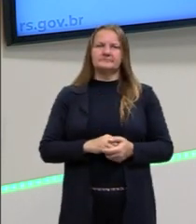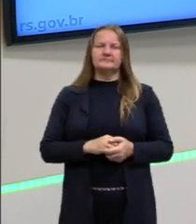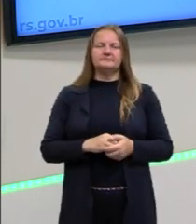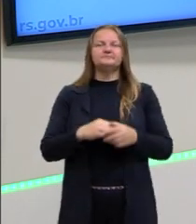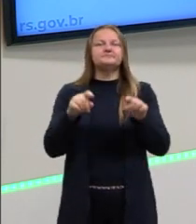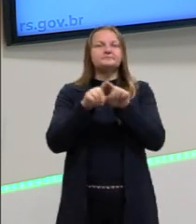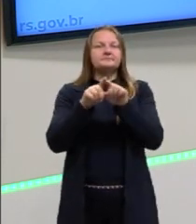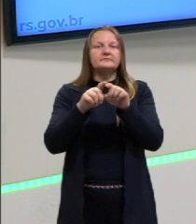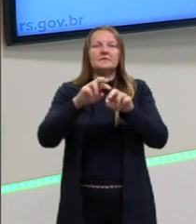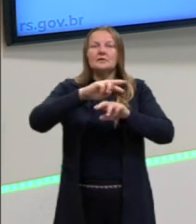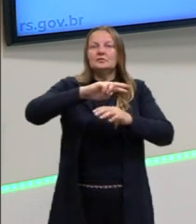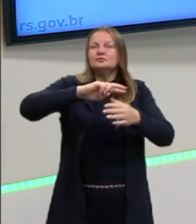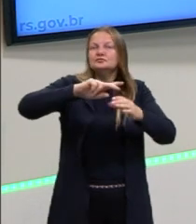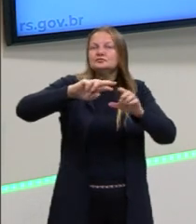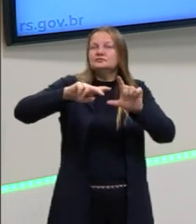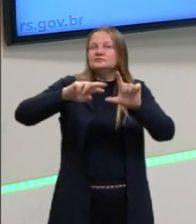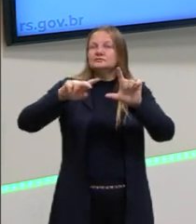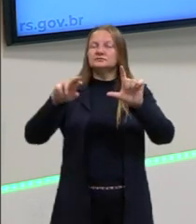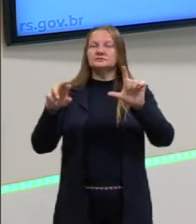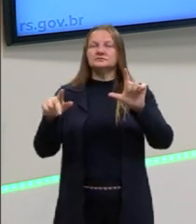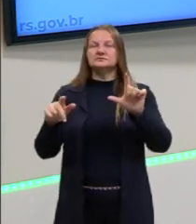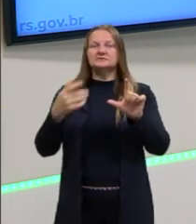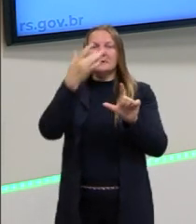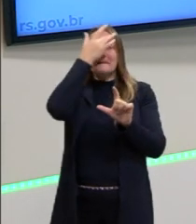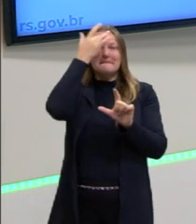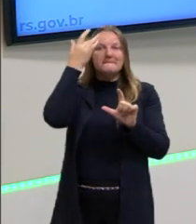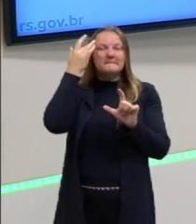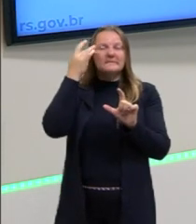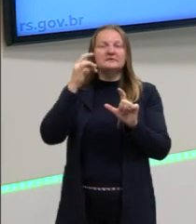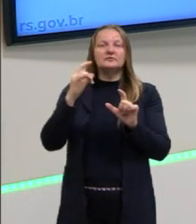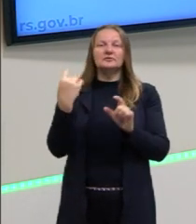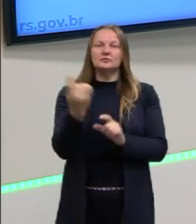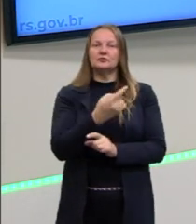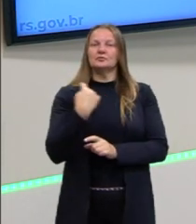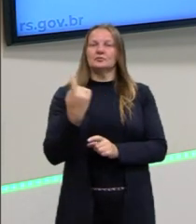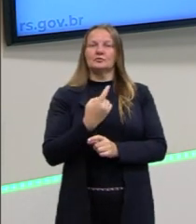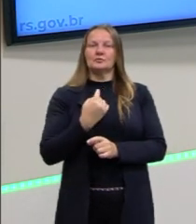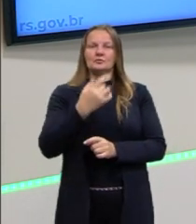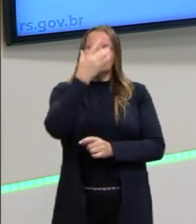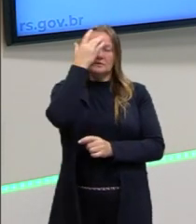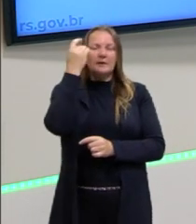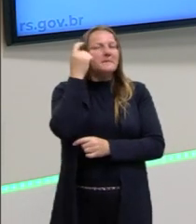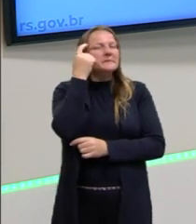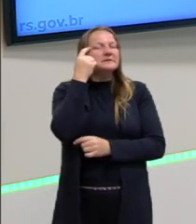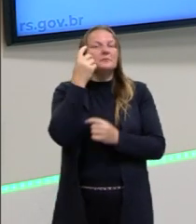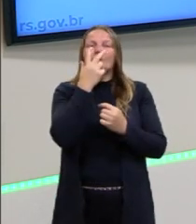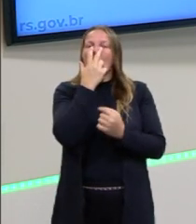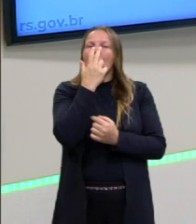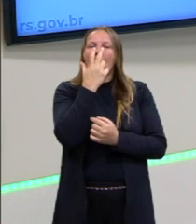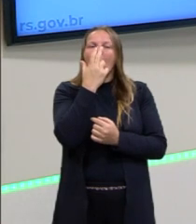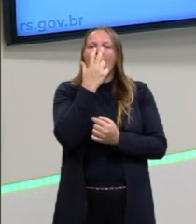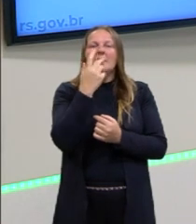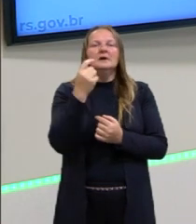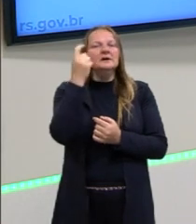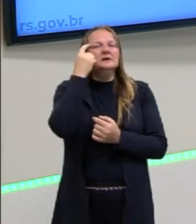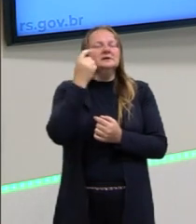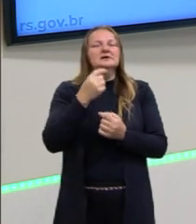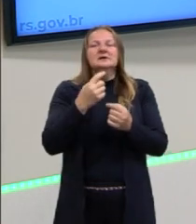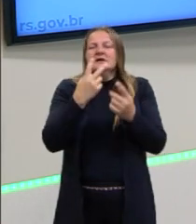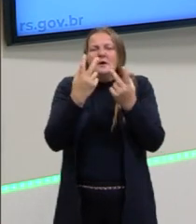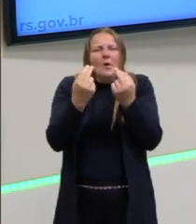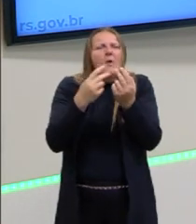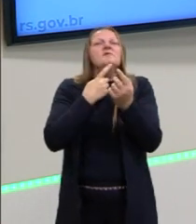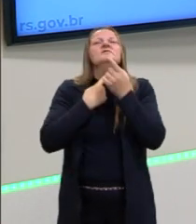façam com que as pessoas, que nós pensamos, tenhamos gostos,